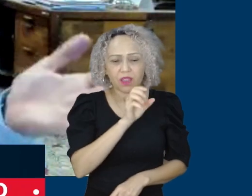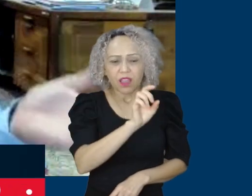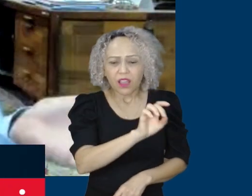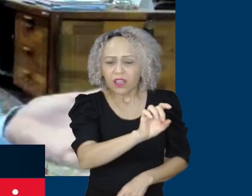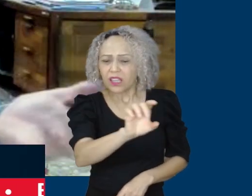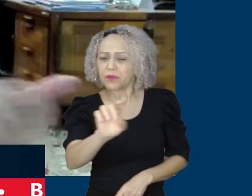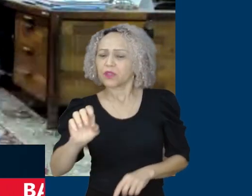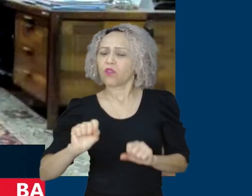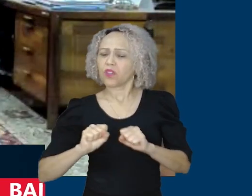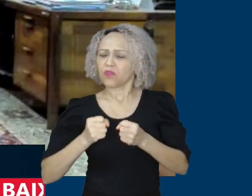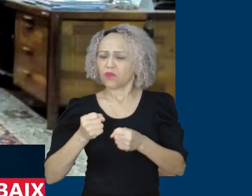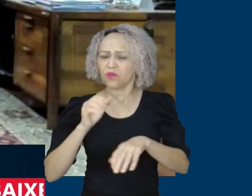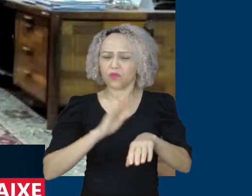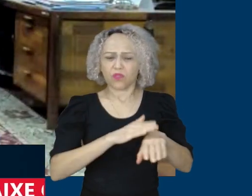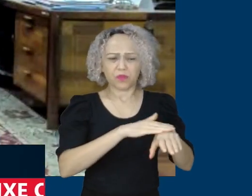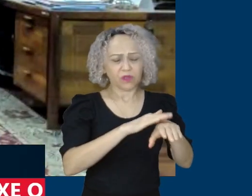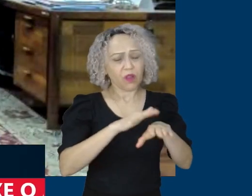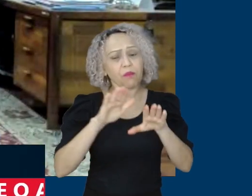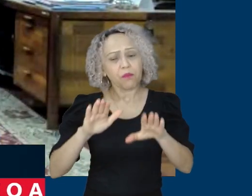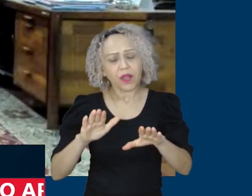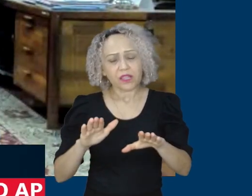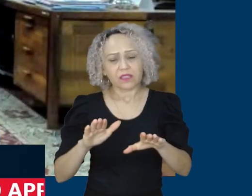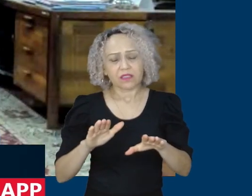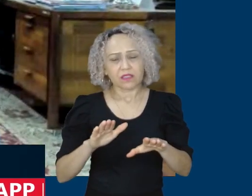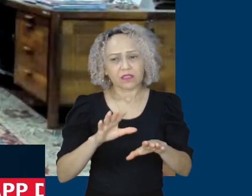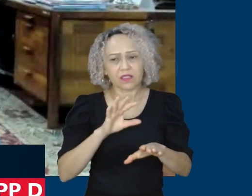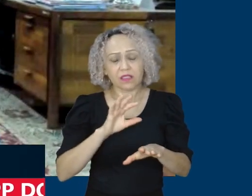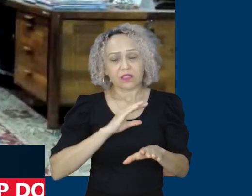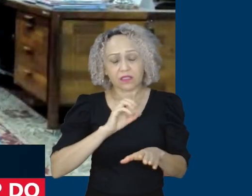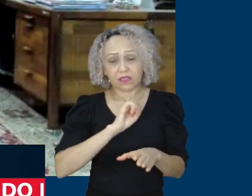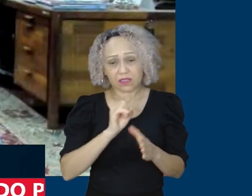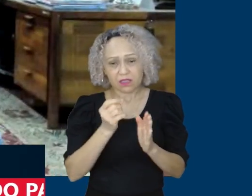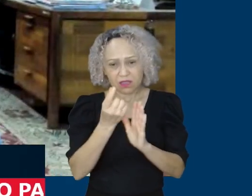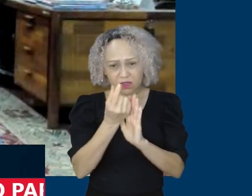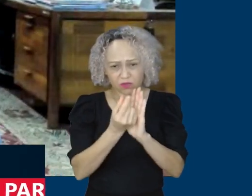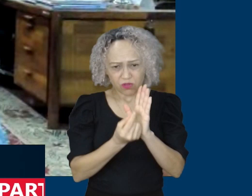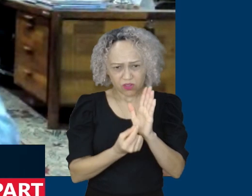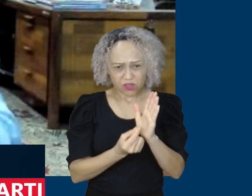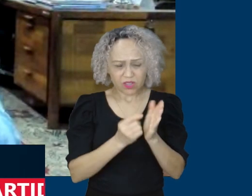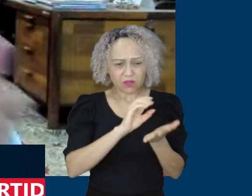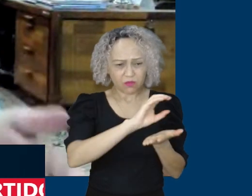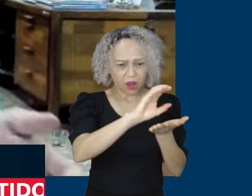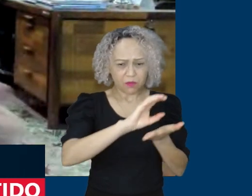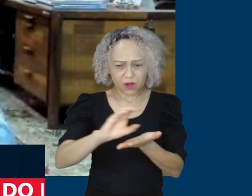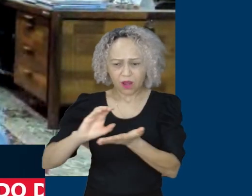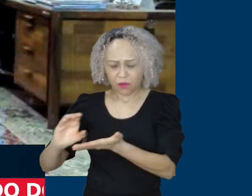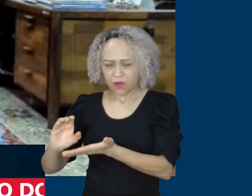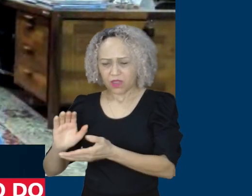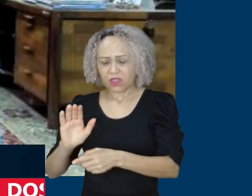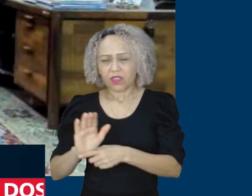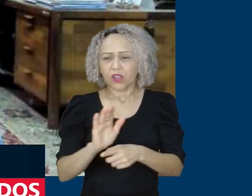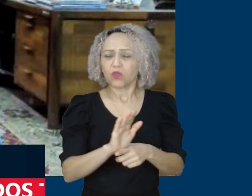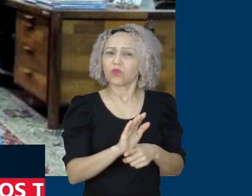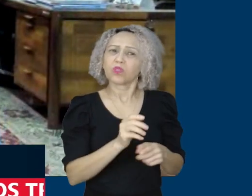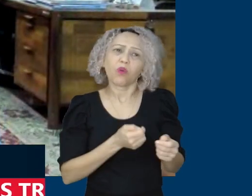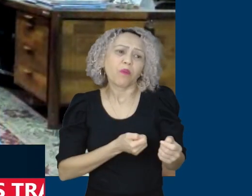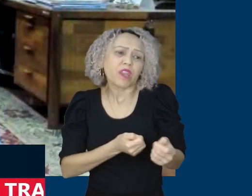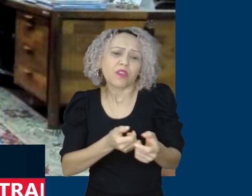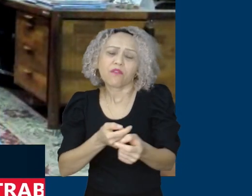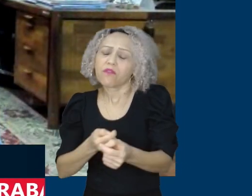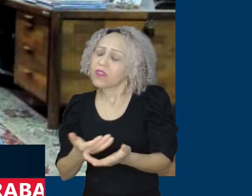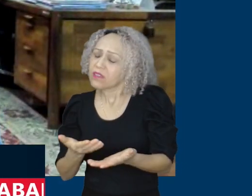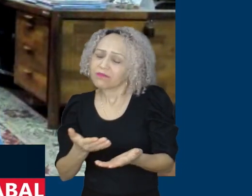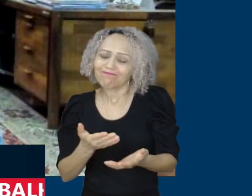que a economia cresça como um todo também. Então, a reforma tributária, o arcabouço fiscal, o